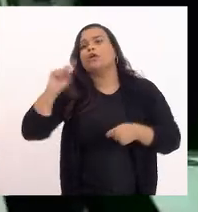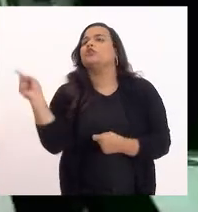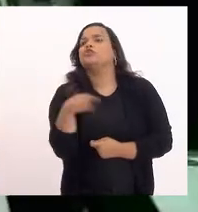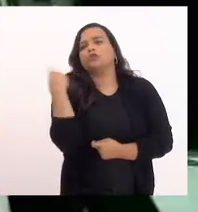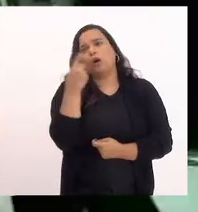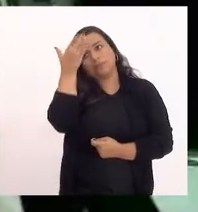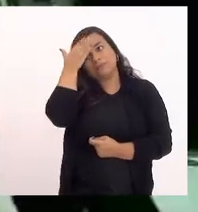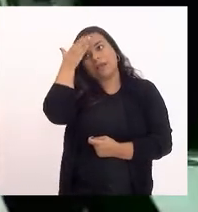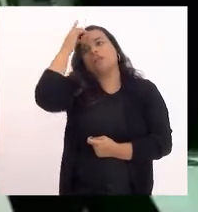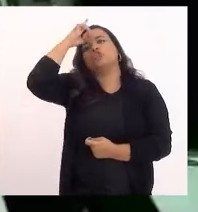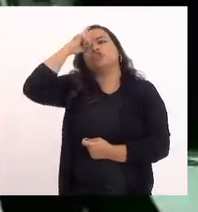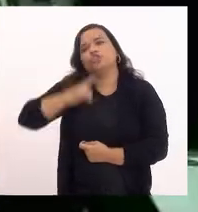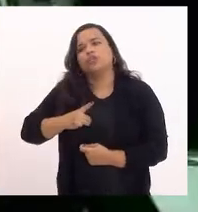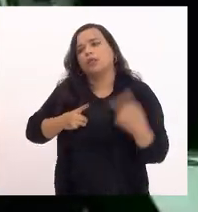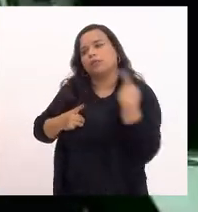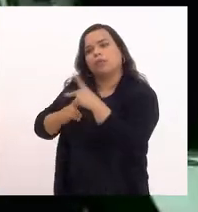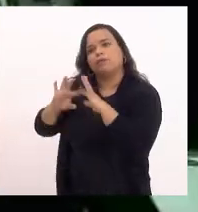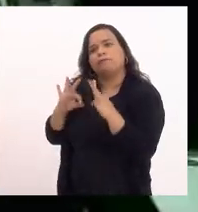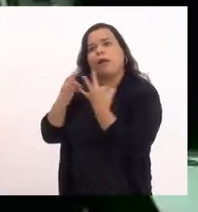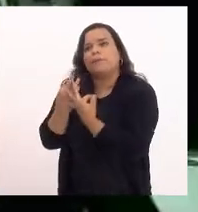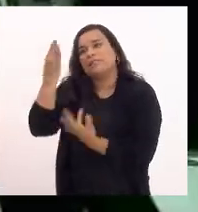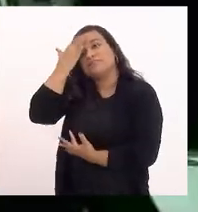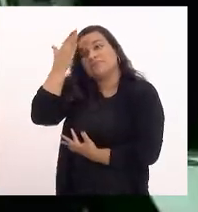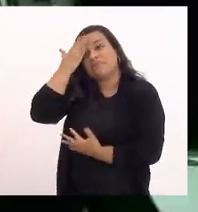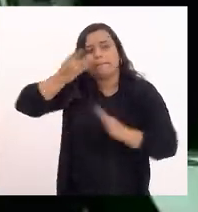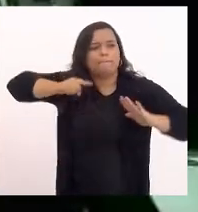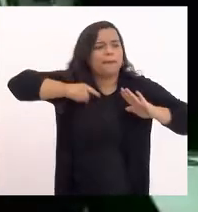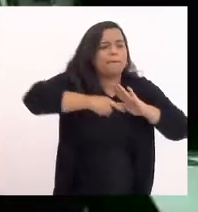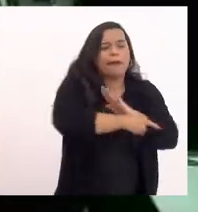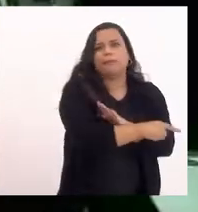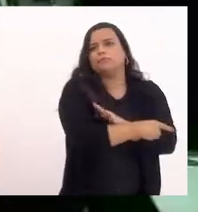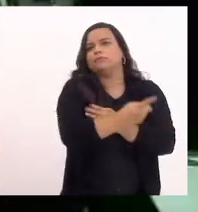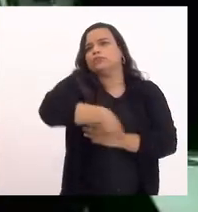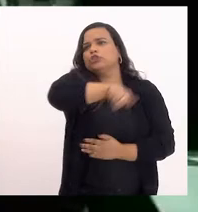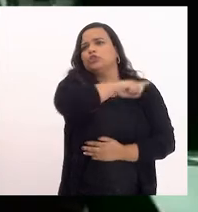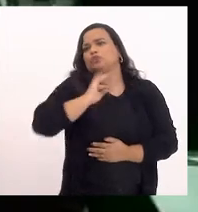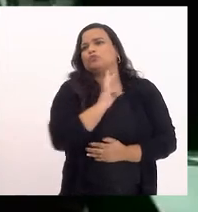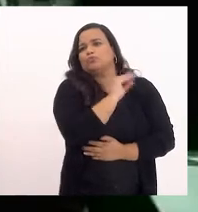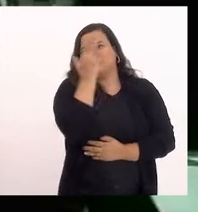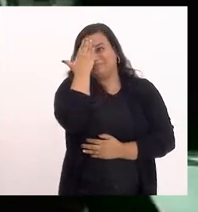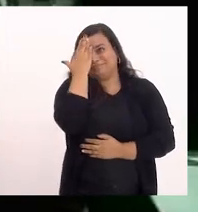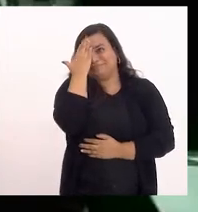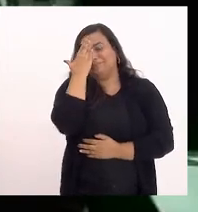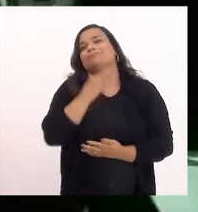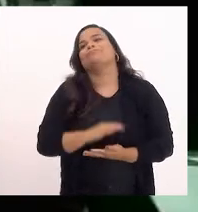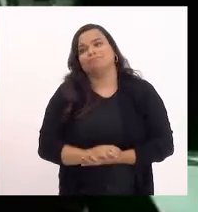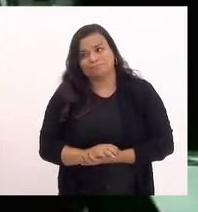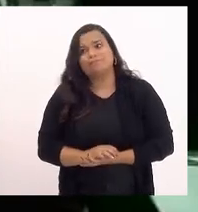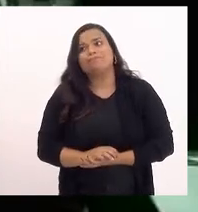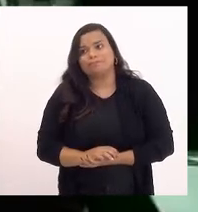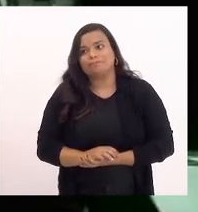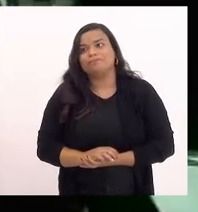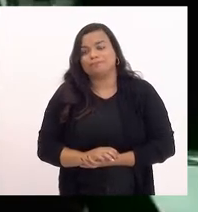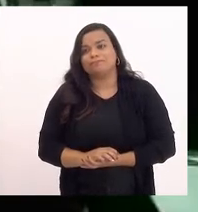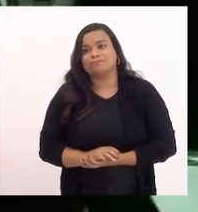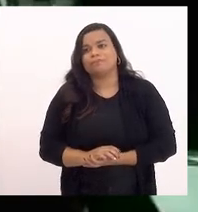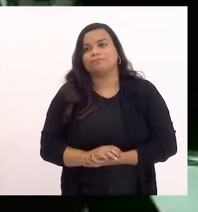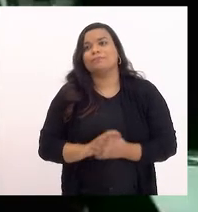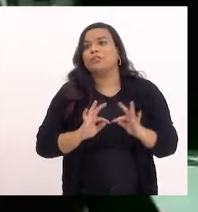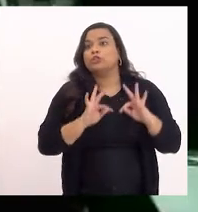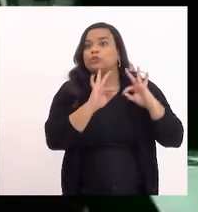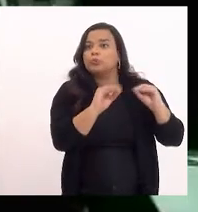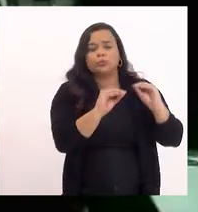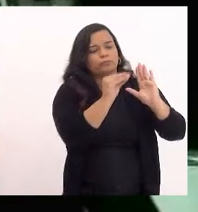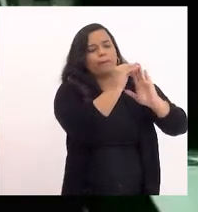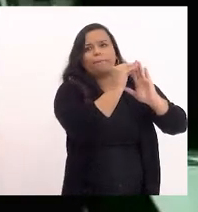é direito inclusive da família das vítimas terem acesso ao inquérito